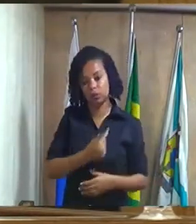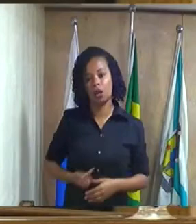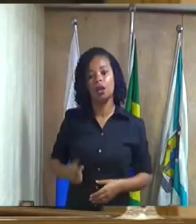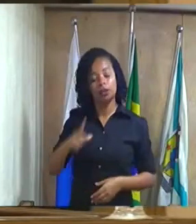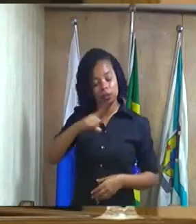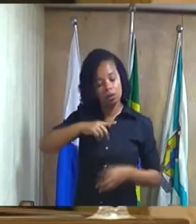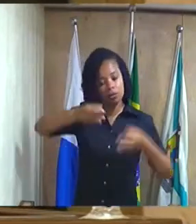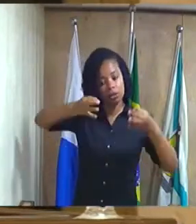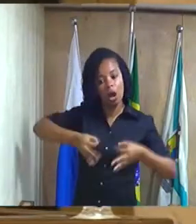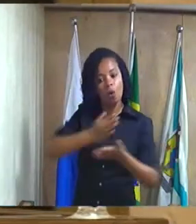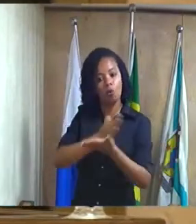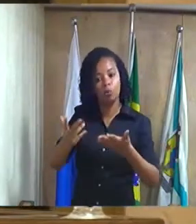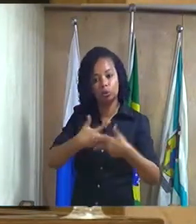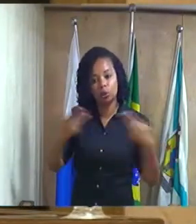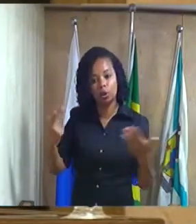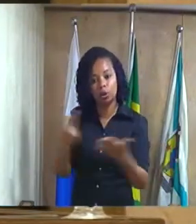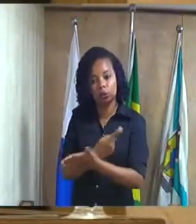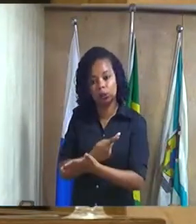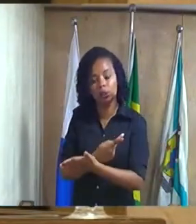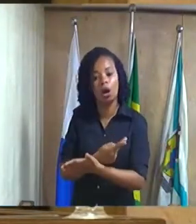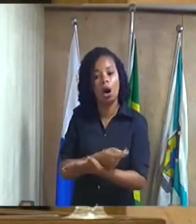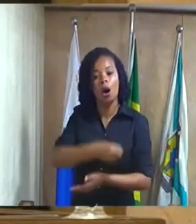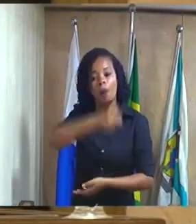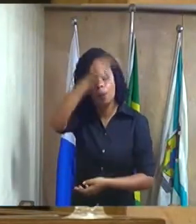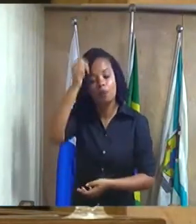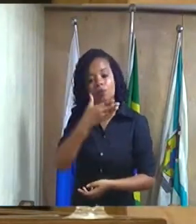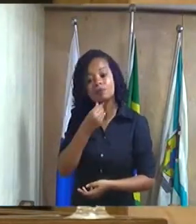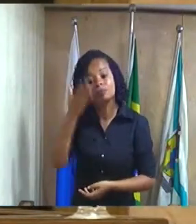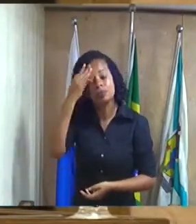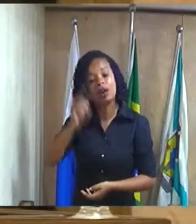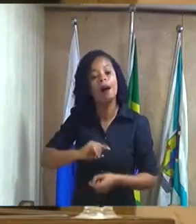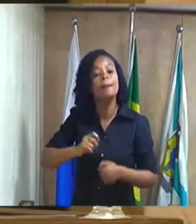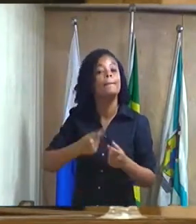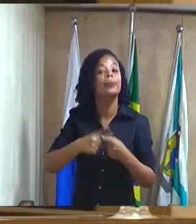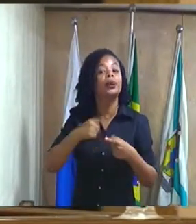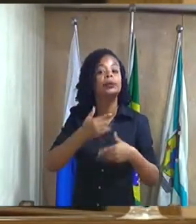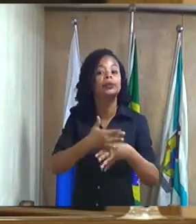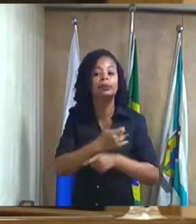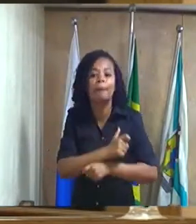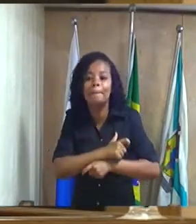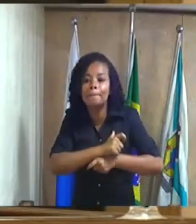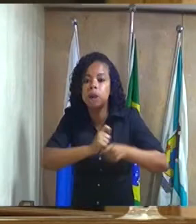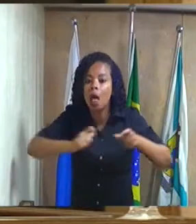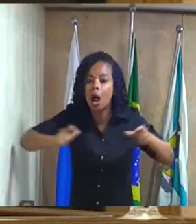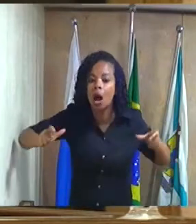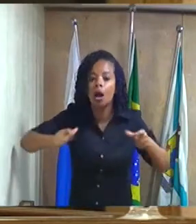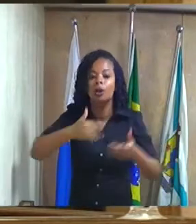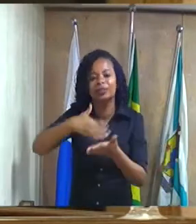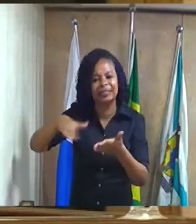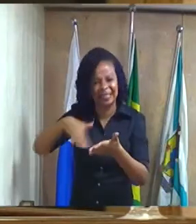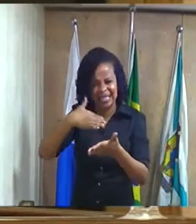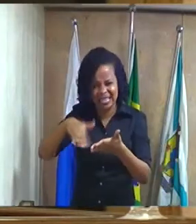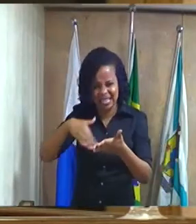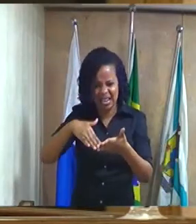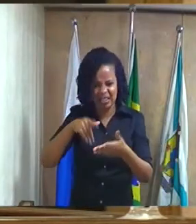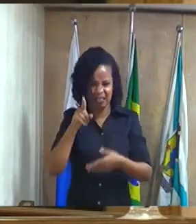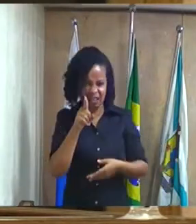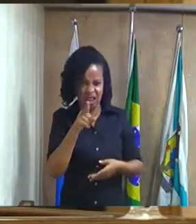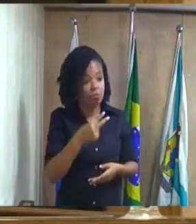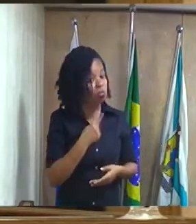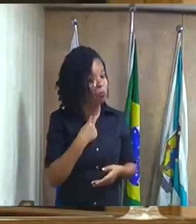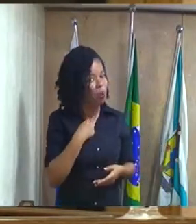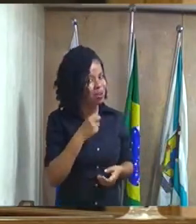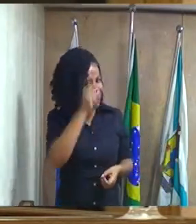saiba de muitas coisas que está acontecendo aliás essa cidade é uma cidade muito grande agora o secretário não pode tentar bancar o espertinho e achar